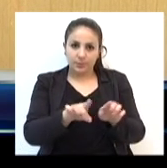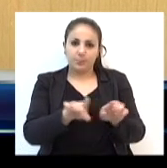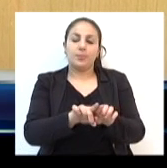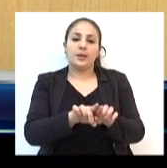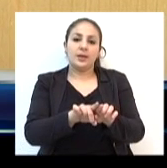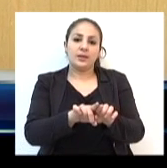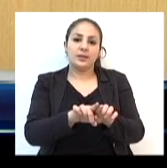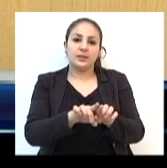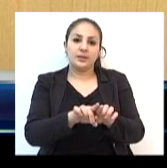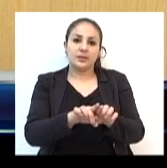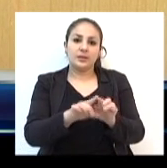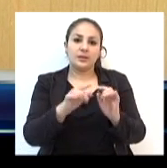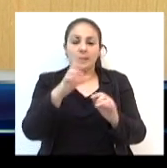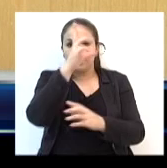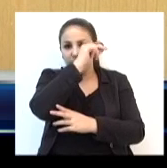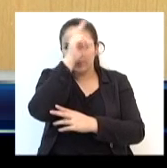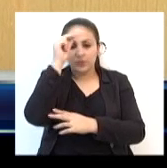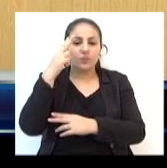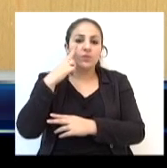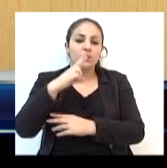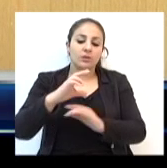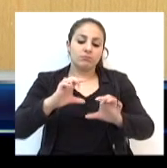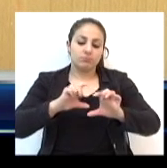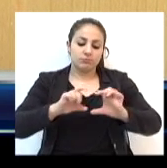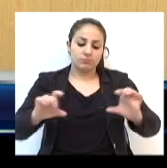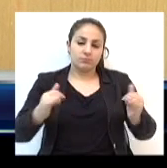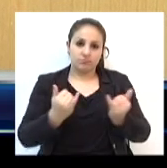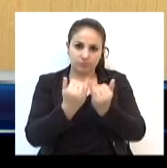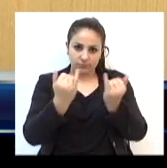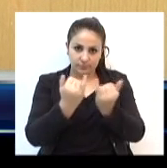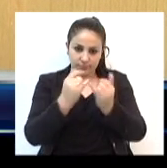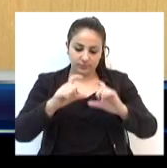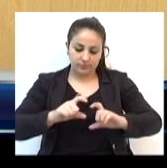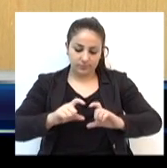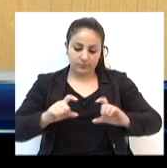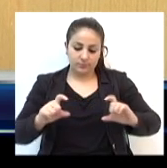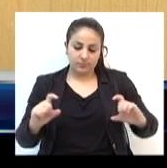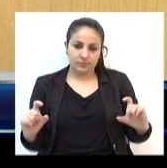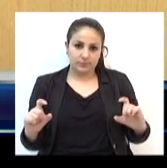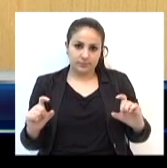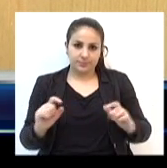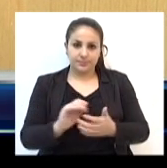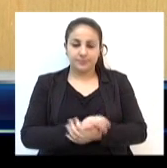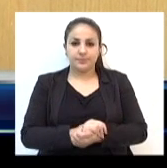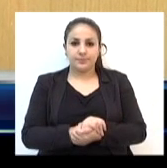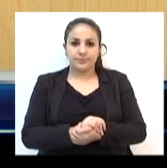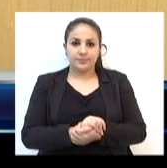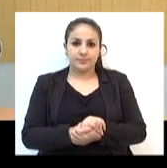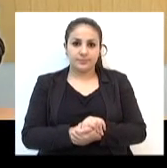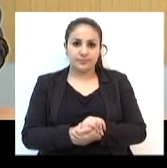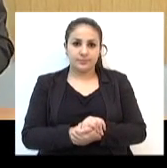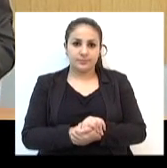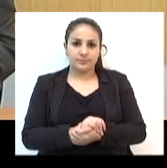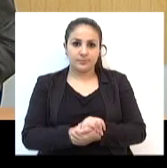endereço é o www.pmpf.rs.gov.br.